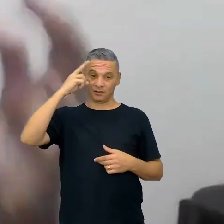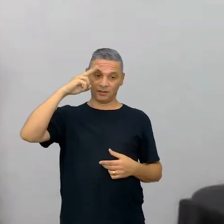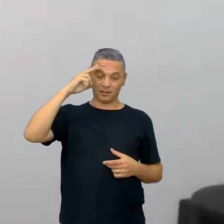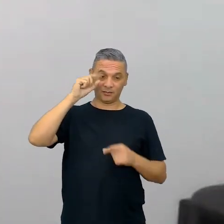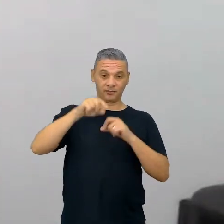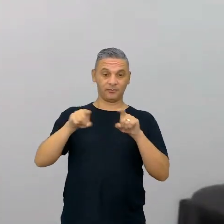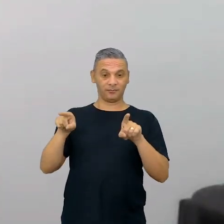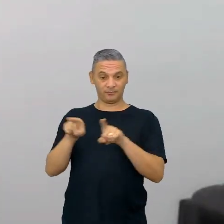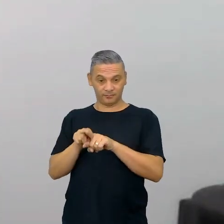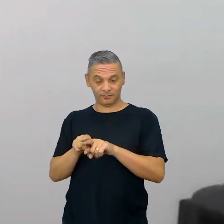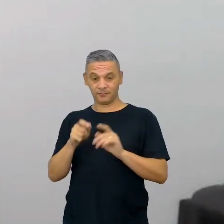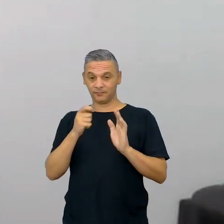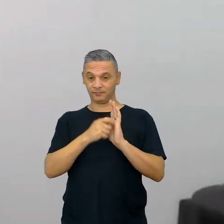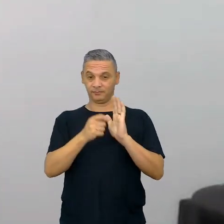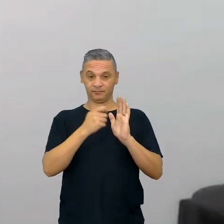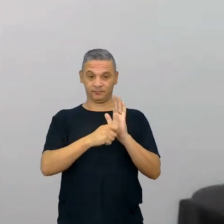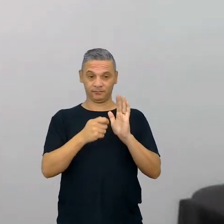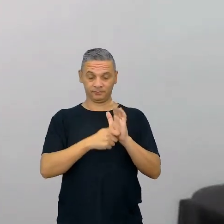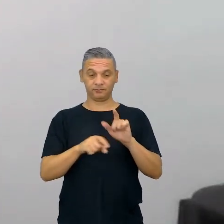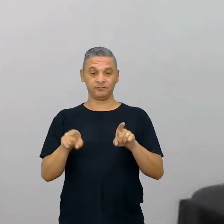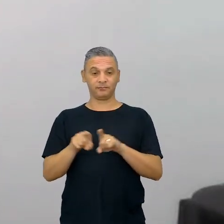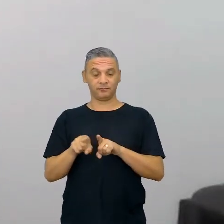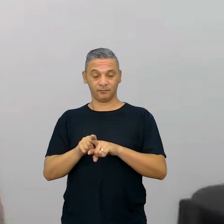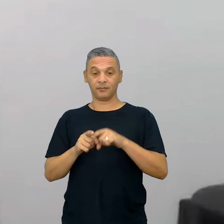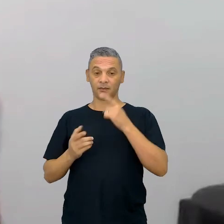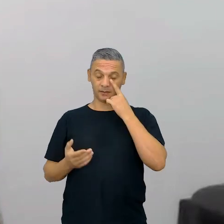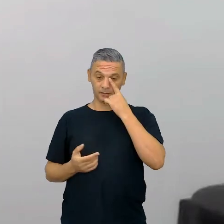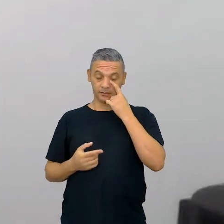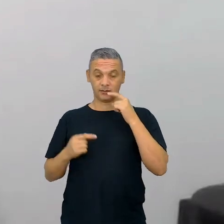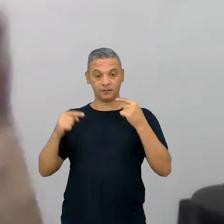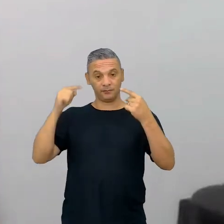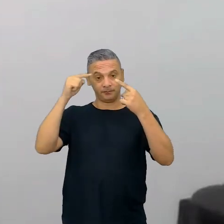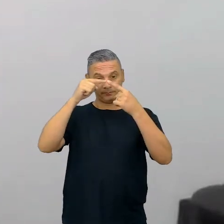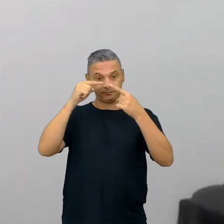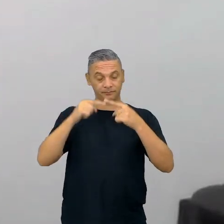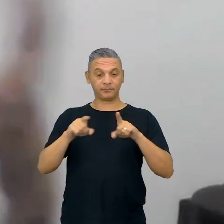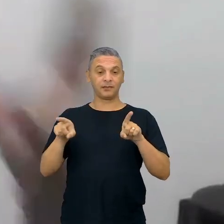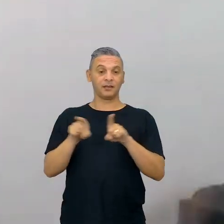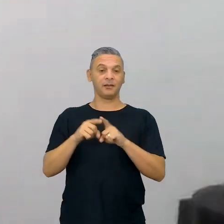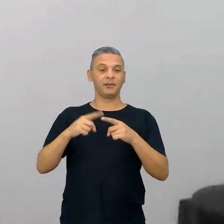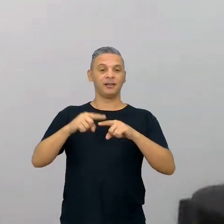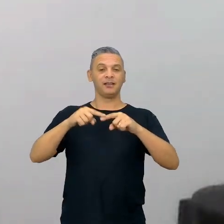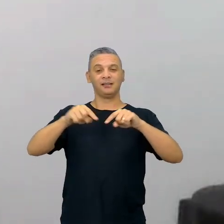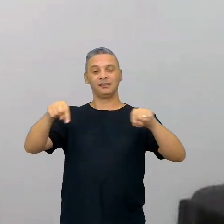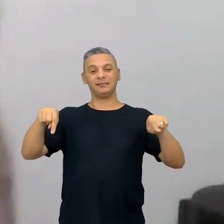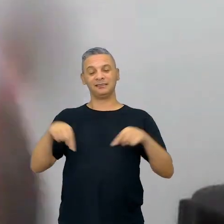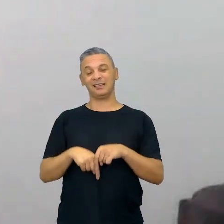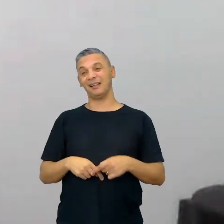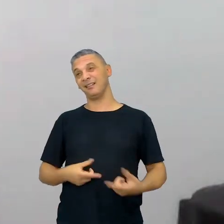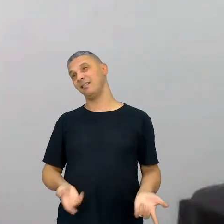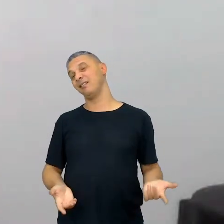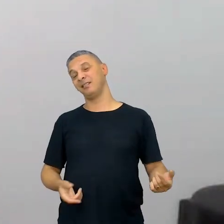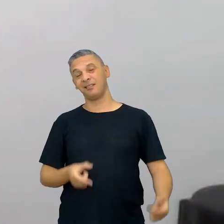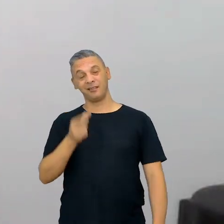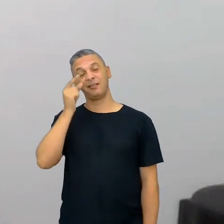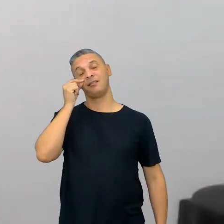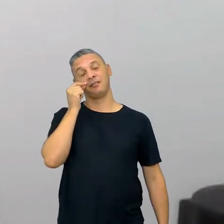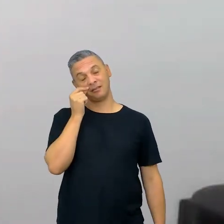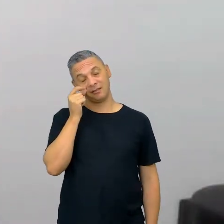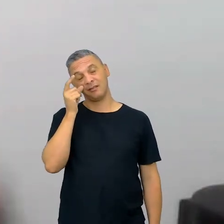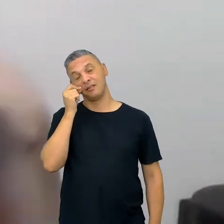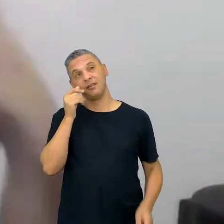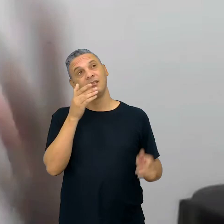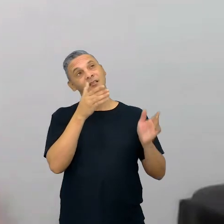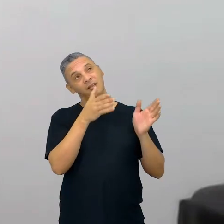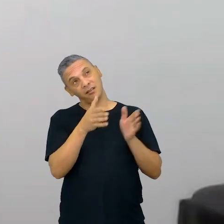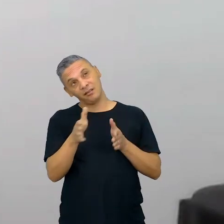cena ou outra, ia anotando os minutos, ia trabalhando com eles, porque é uma sala mais sonolenta, que se eu fosse trabalhar com o